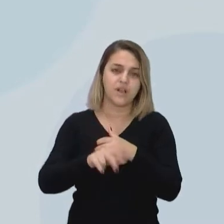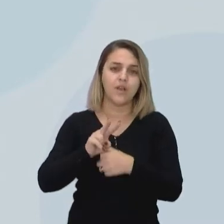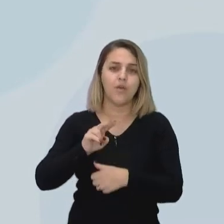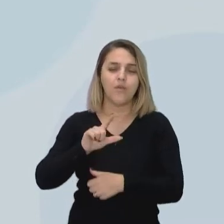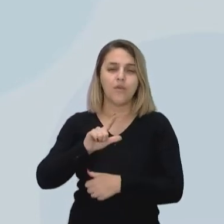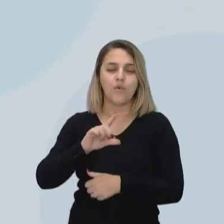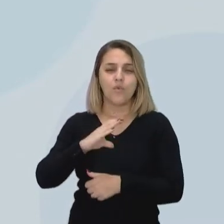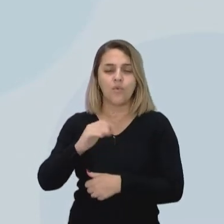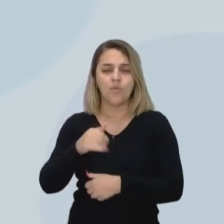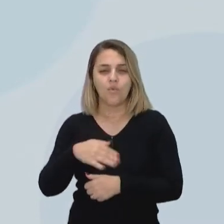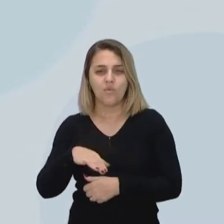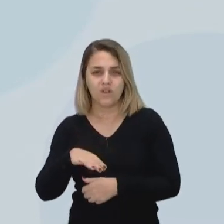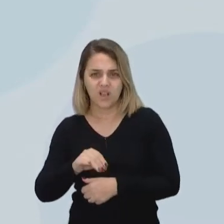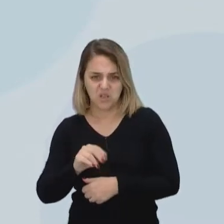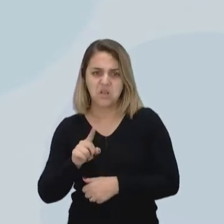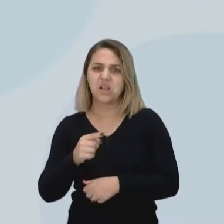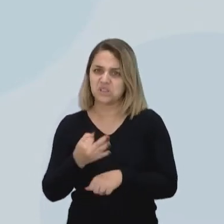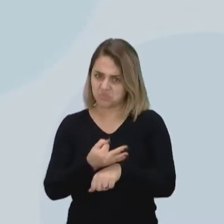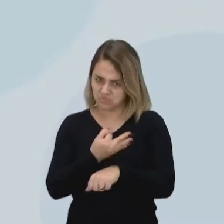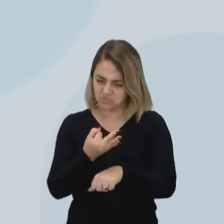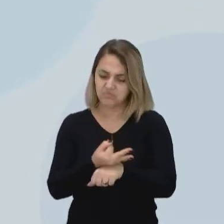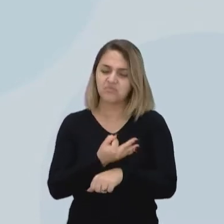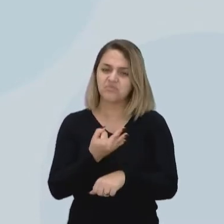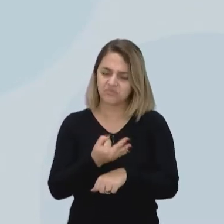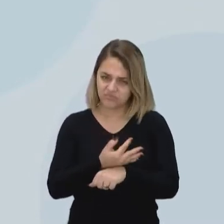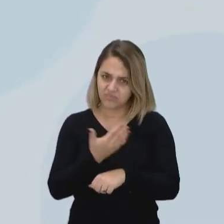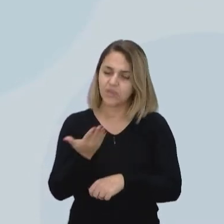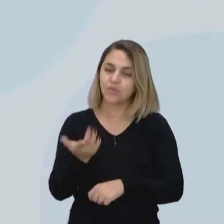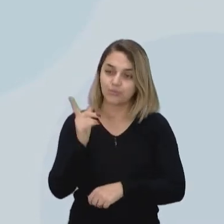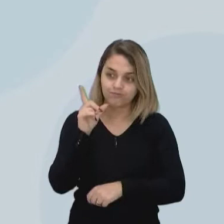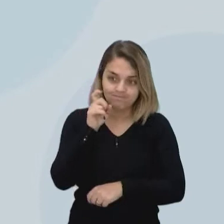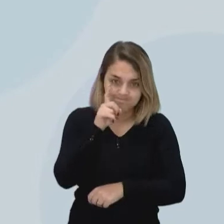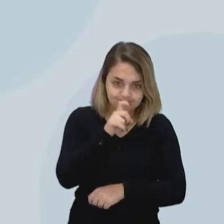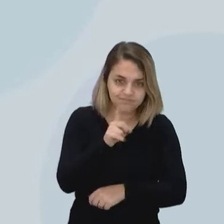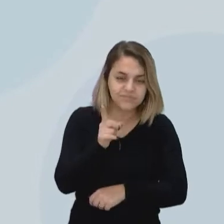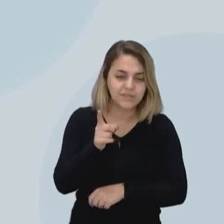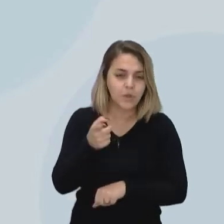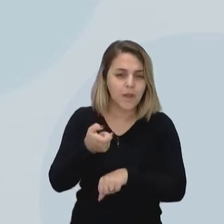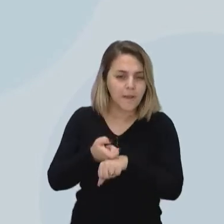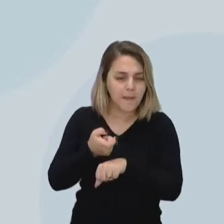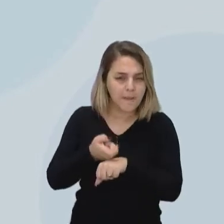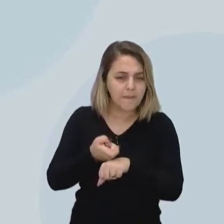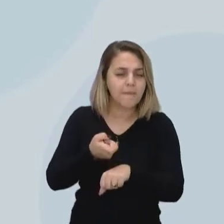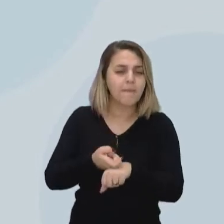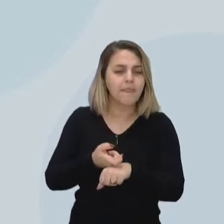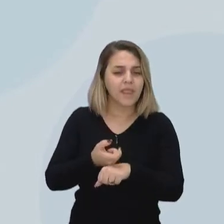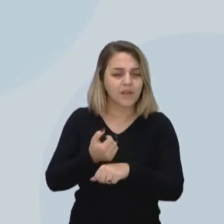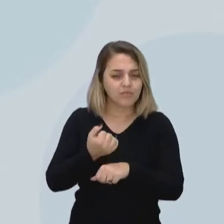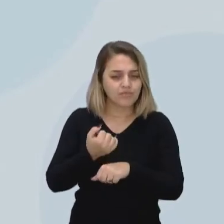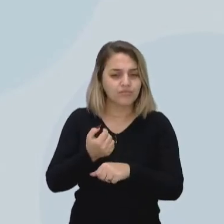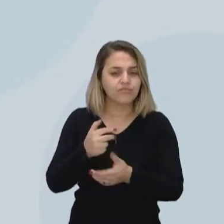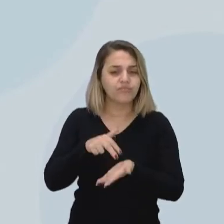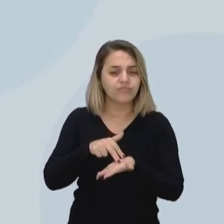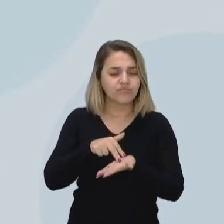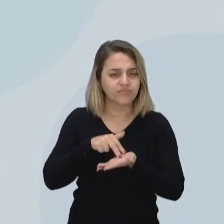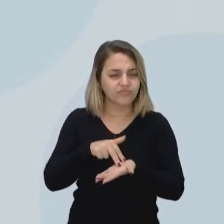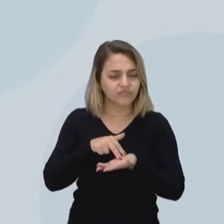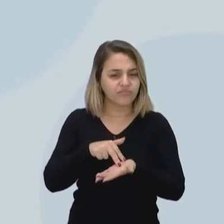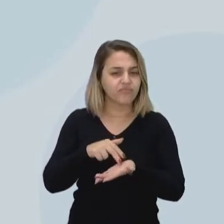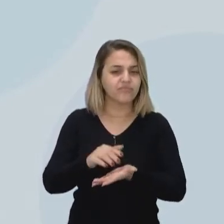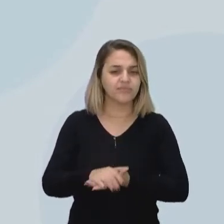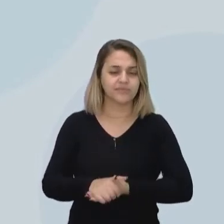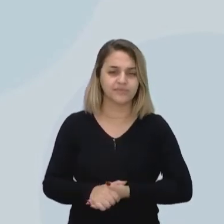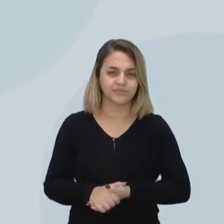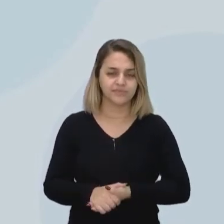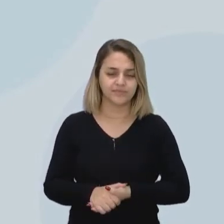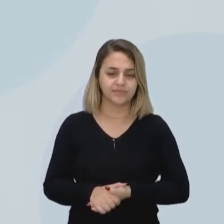muito, assim, muito difíceis. Então, eles permanecem ali na, vamos falar assim, no